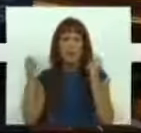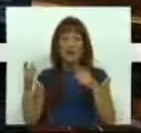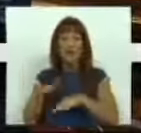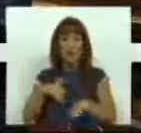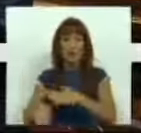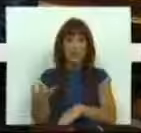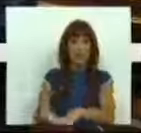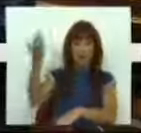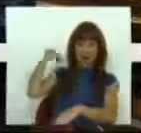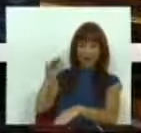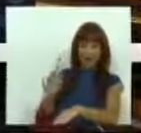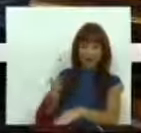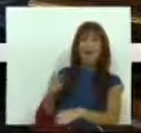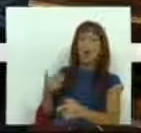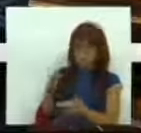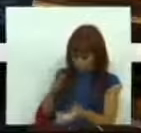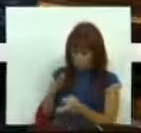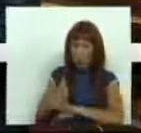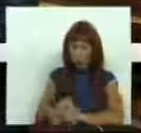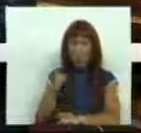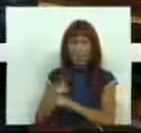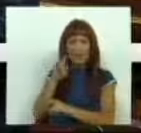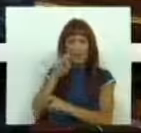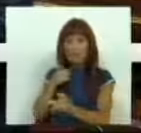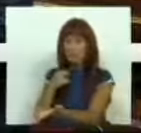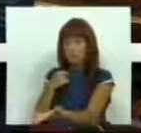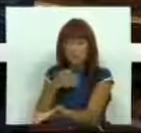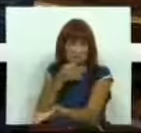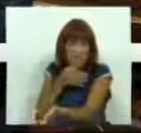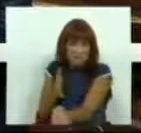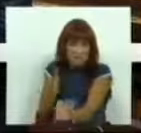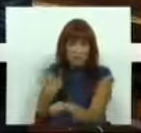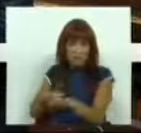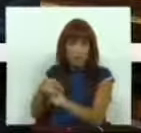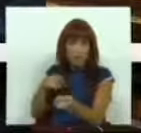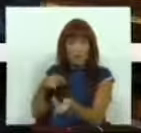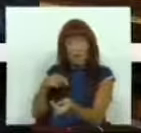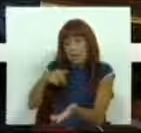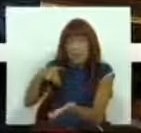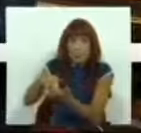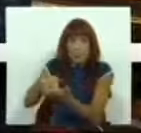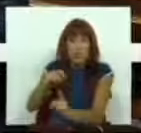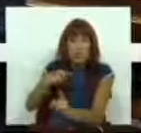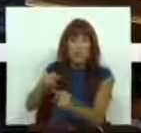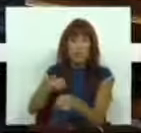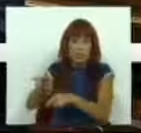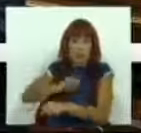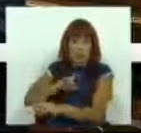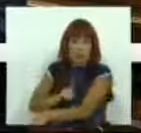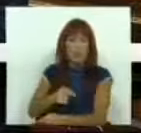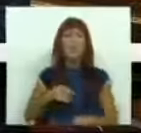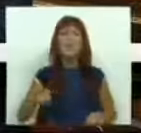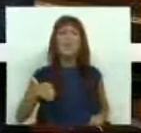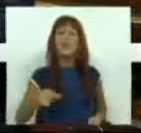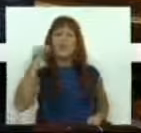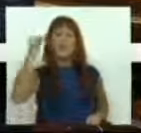fizemos no passado e que continuamos a defender falam por esta nossa posição política. Nesta região, em